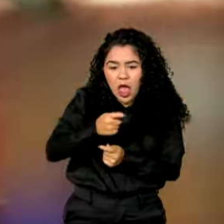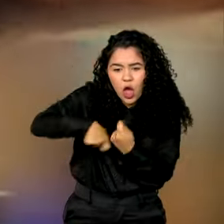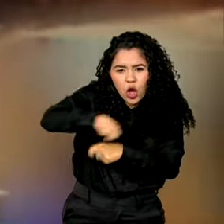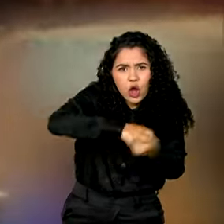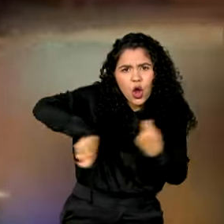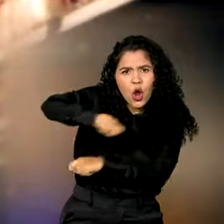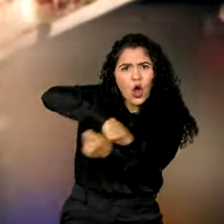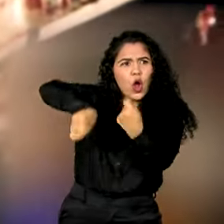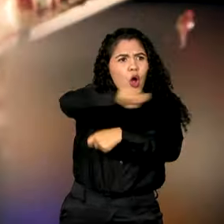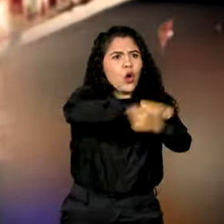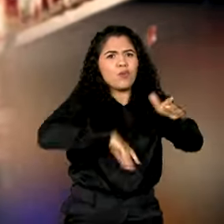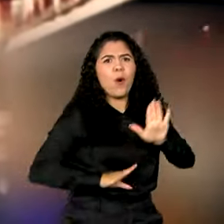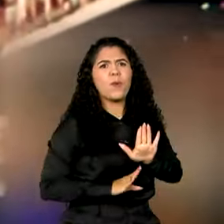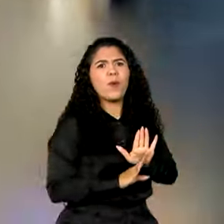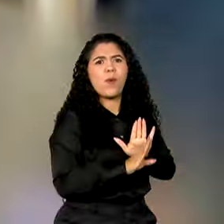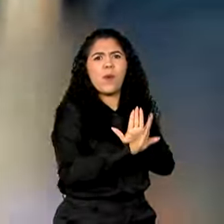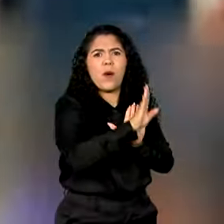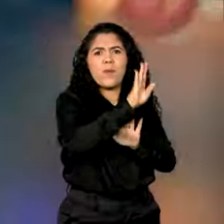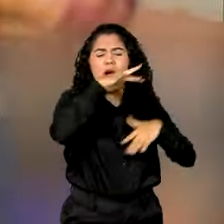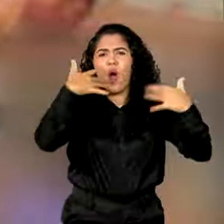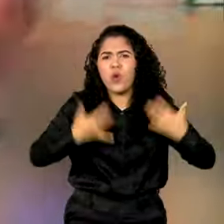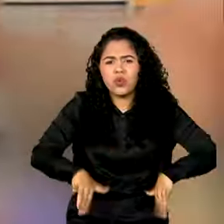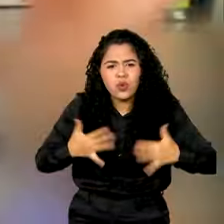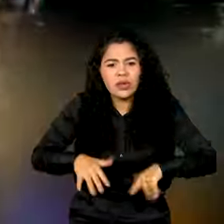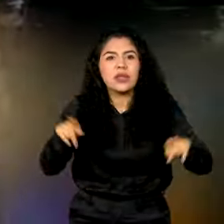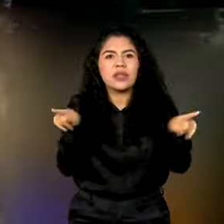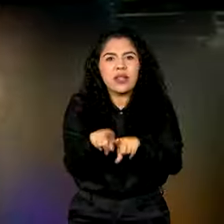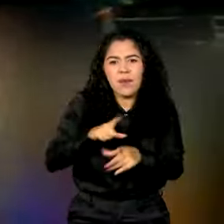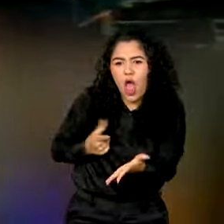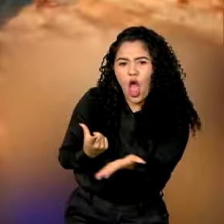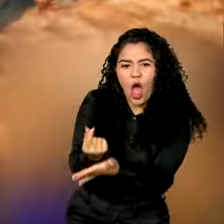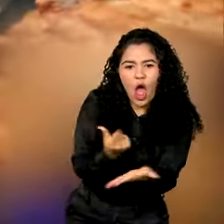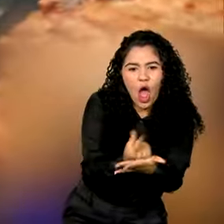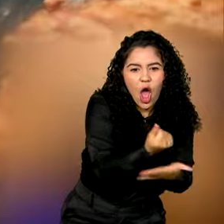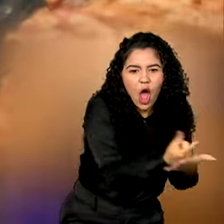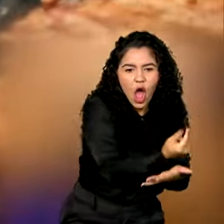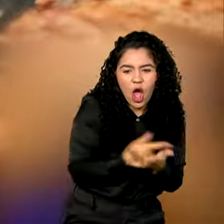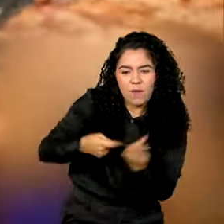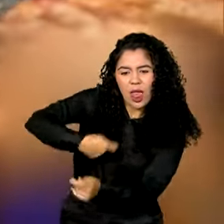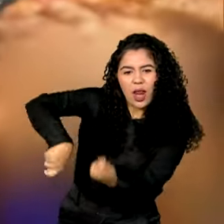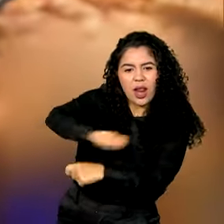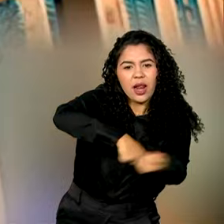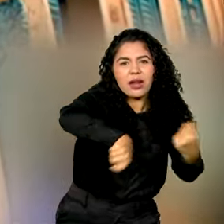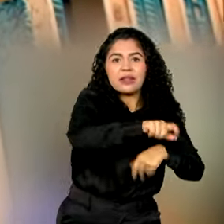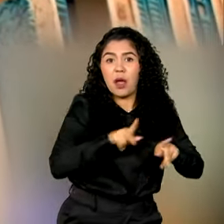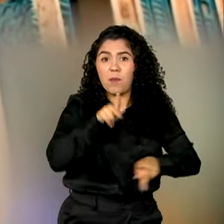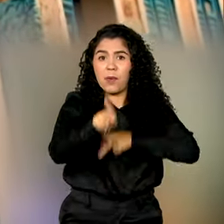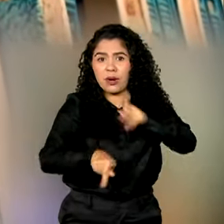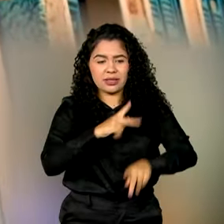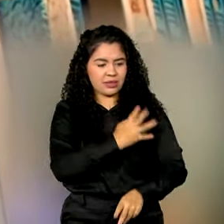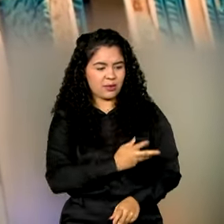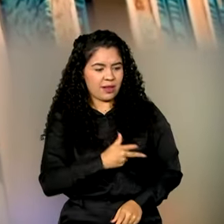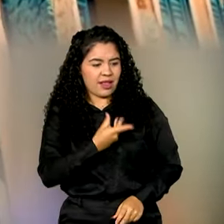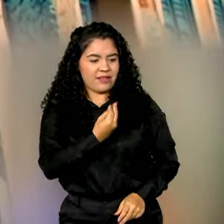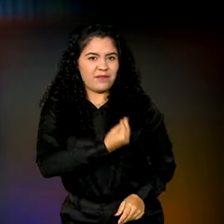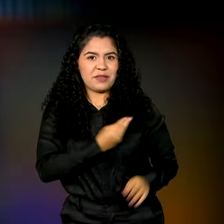Por isso, comemoramos o aumento do poder de compra e a melhoria da qualidade de vida da nossa população.